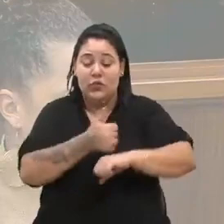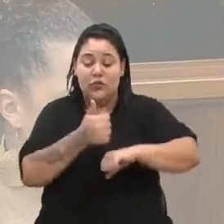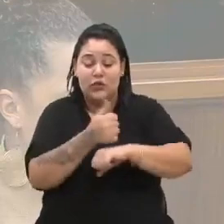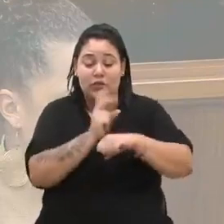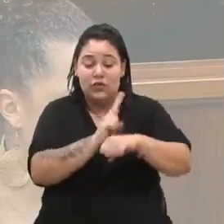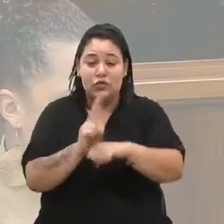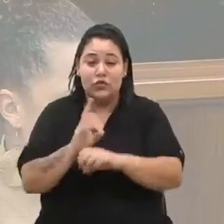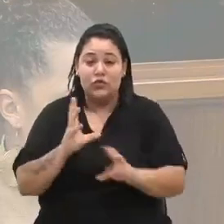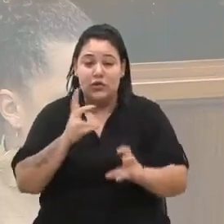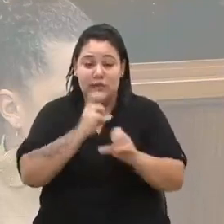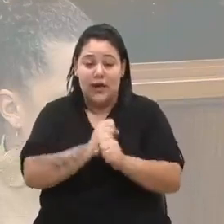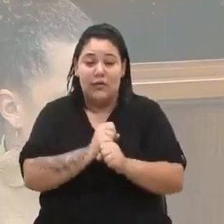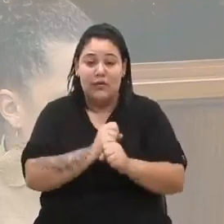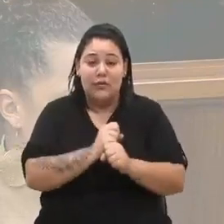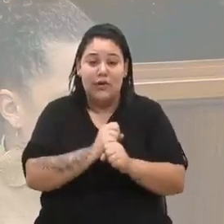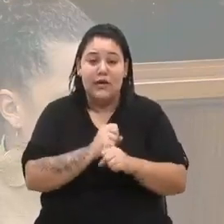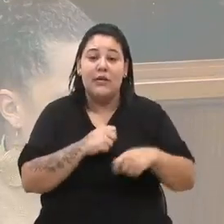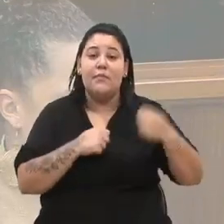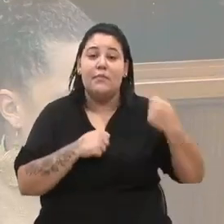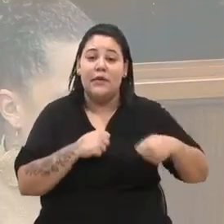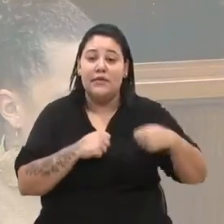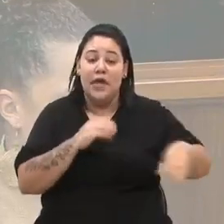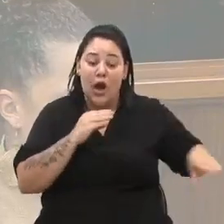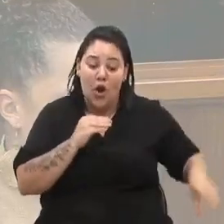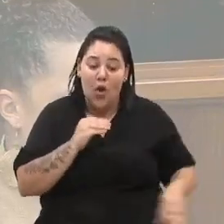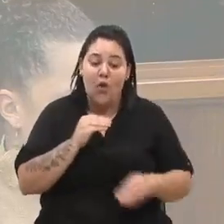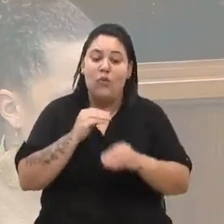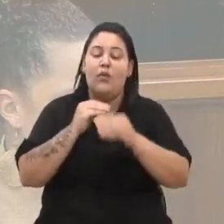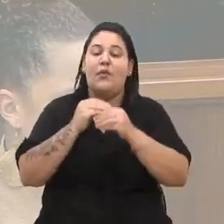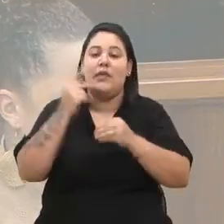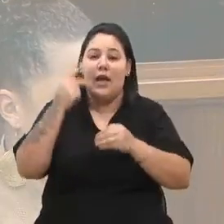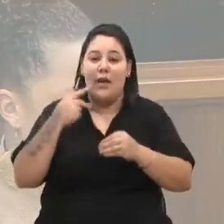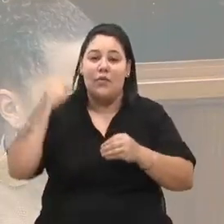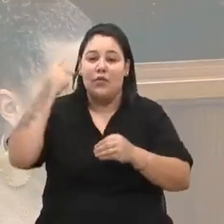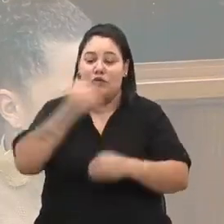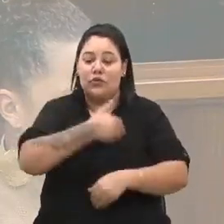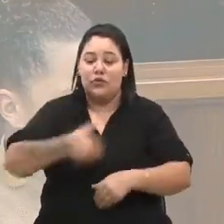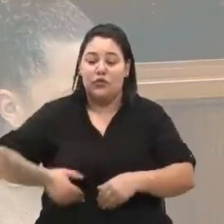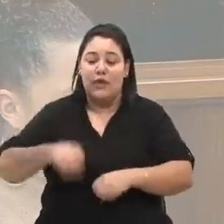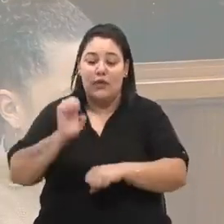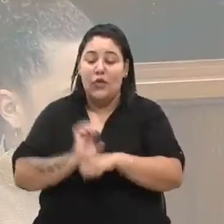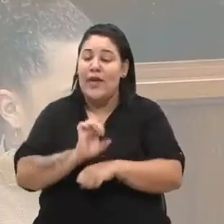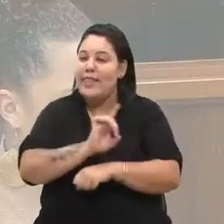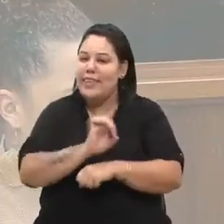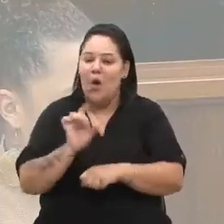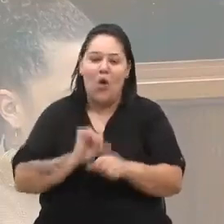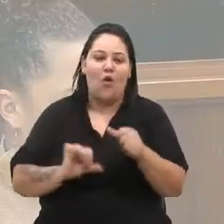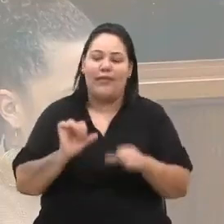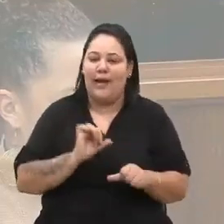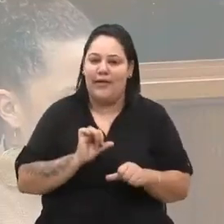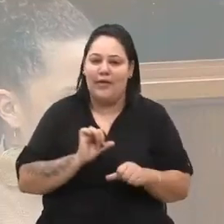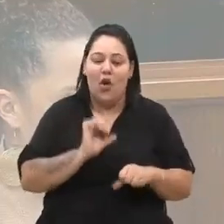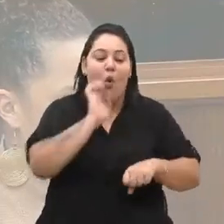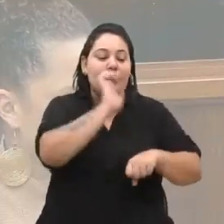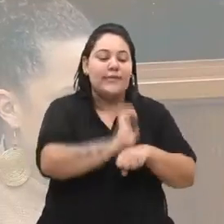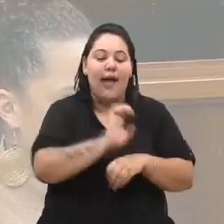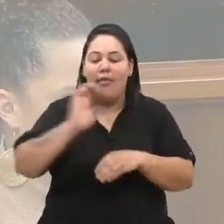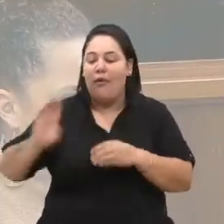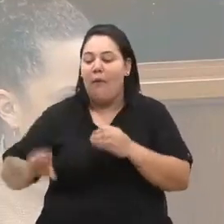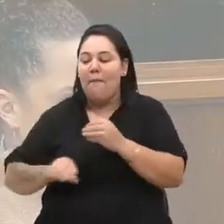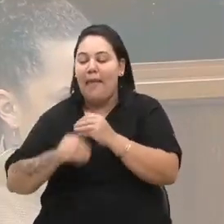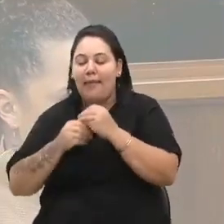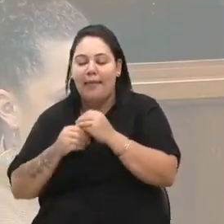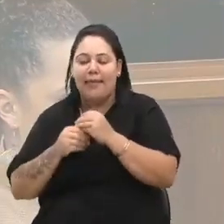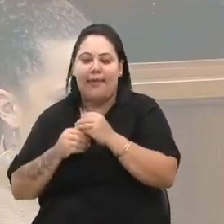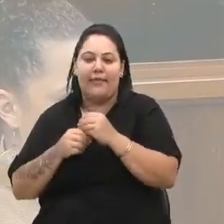complementar a política pública do Estado. E não o contrário. O Estado complementar as